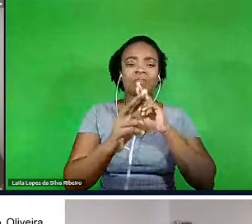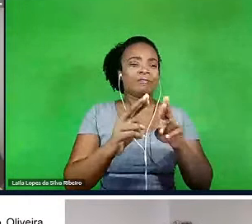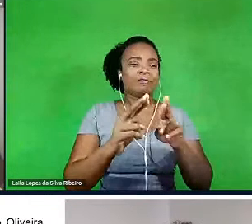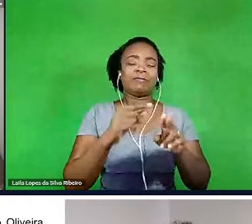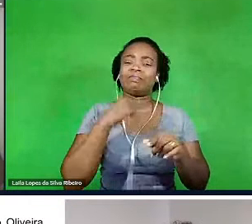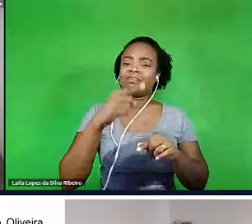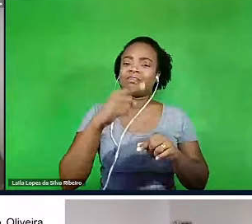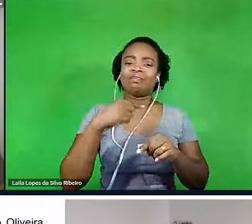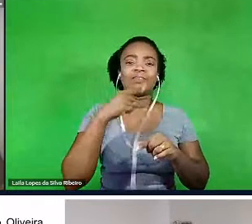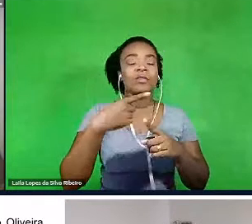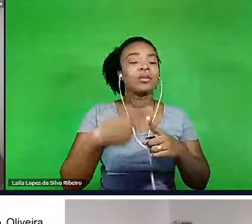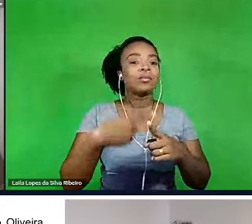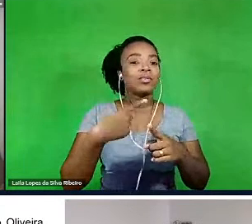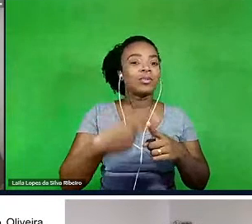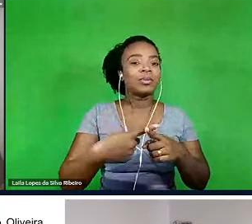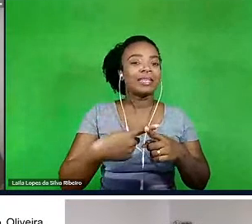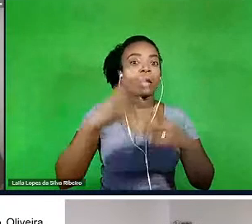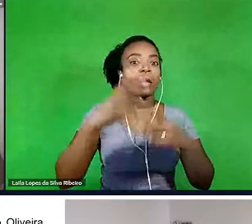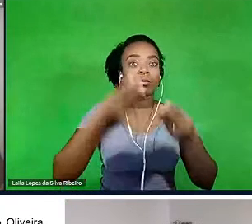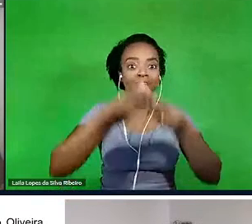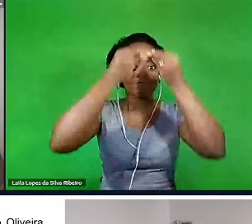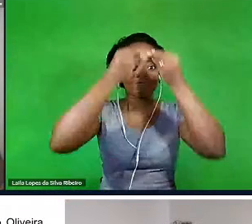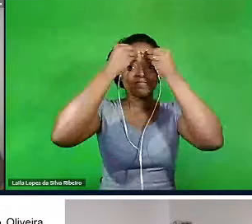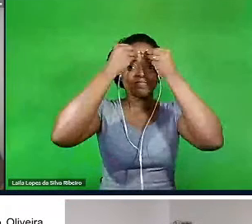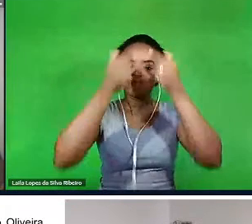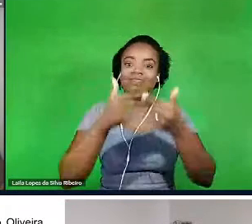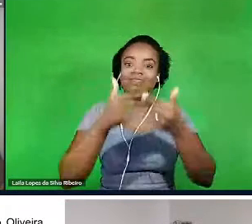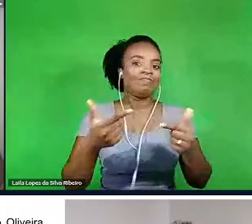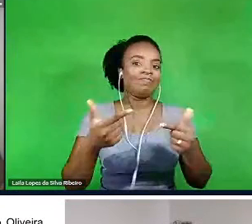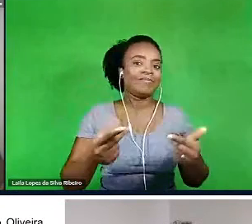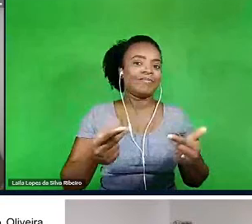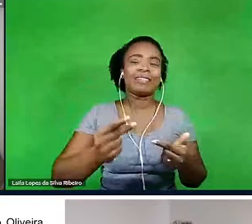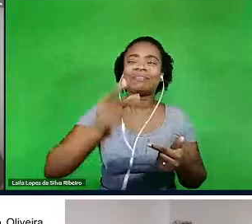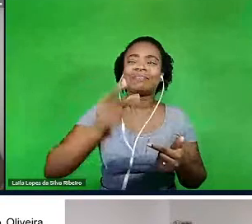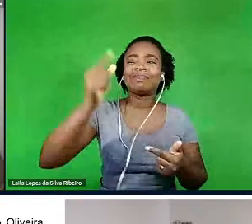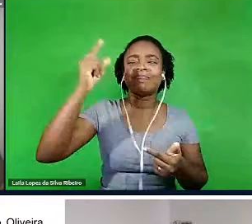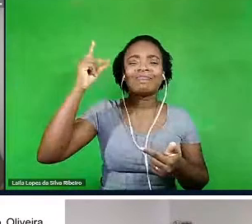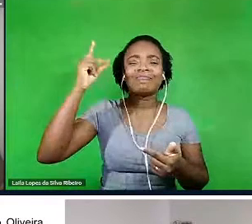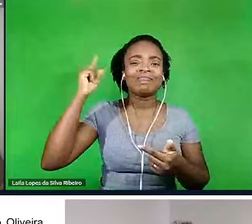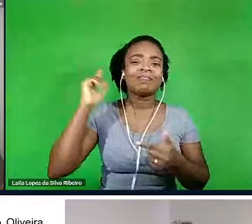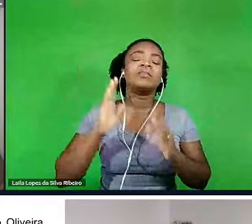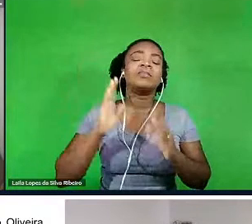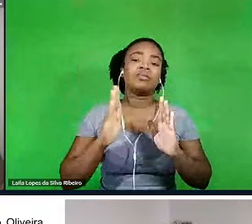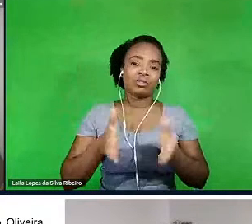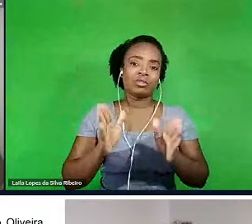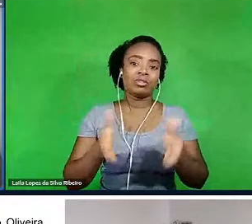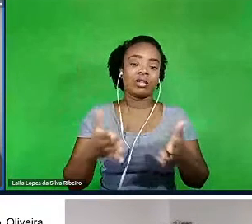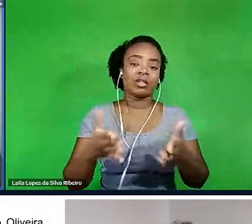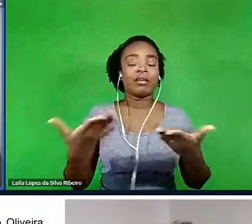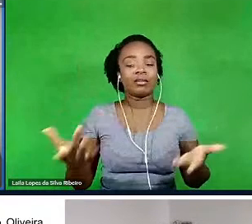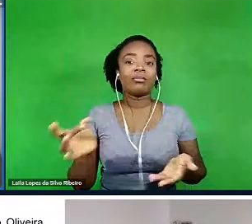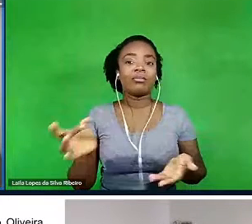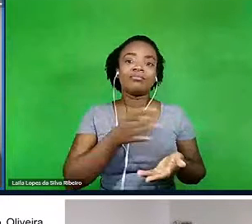coisa que eu vi de memória há muito tempo, e eu tenho medo de falar coisas que